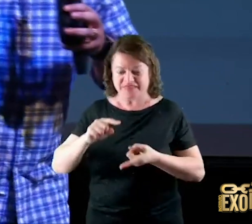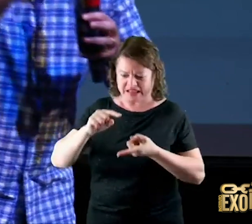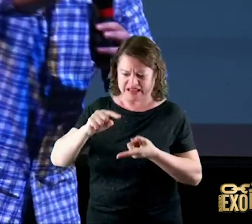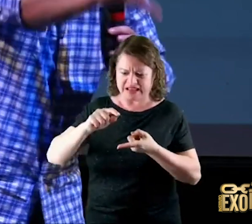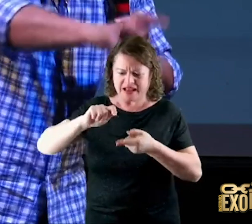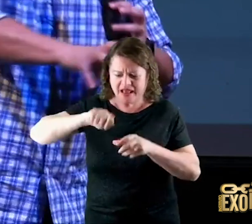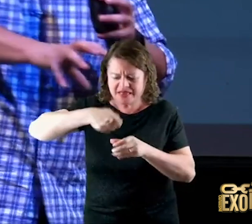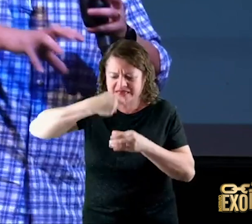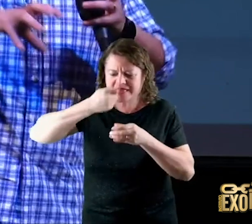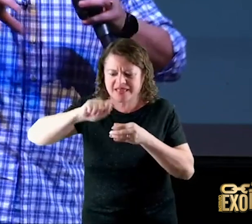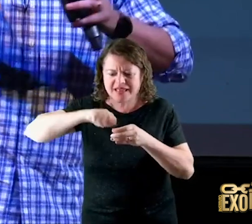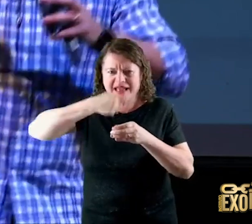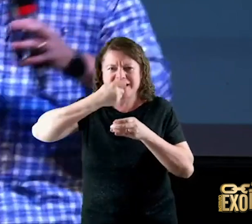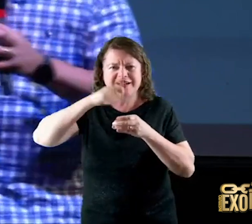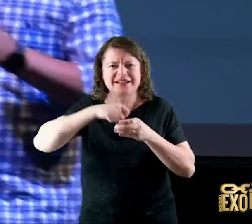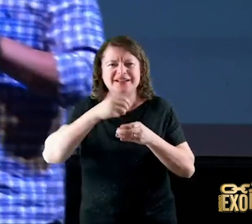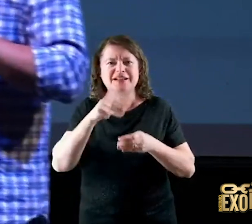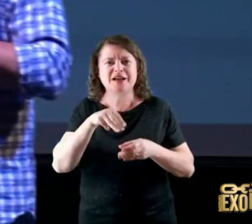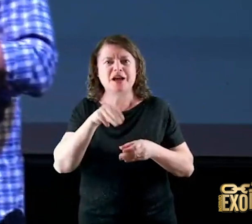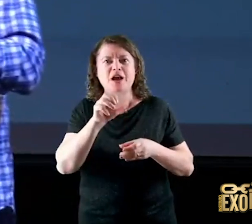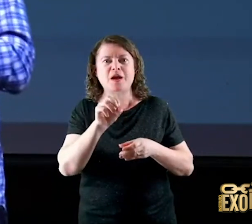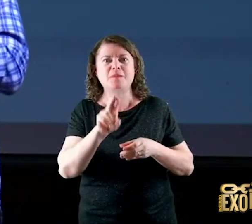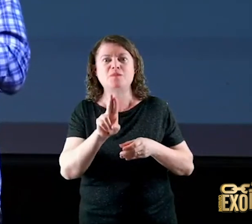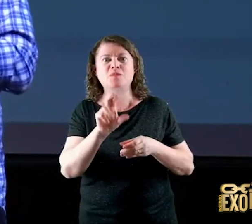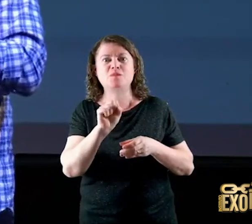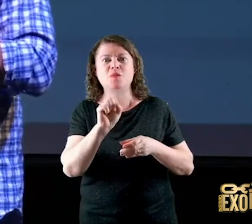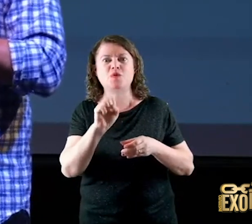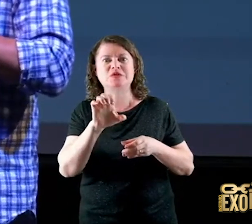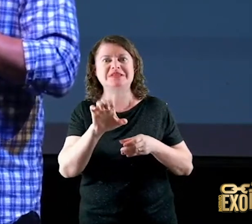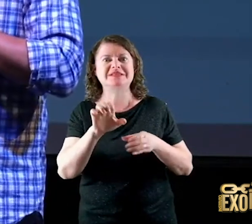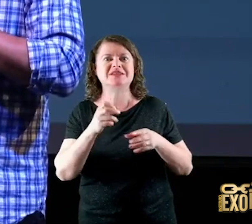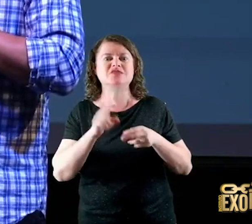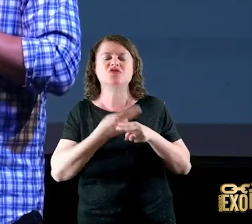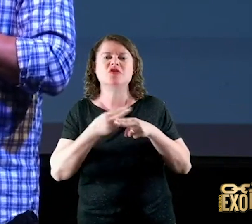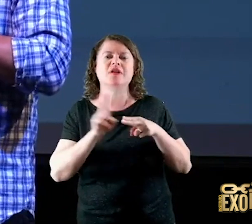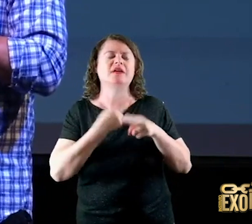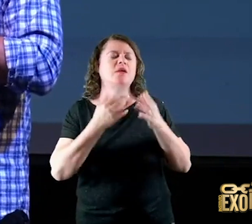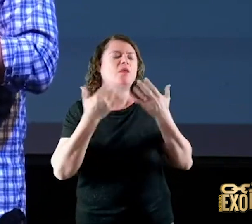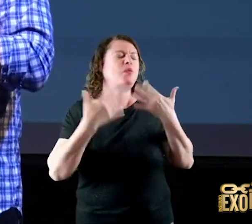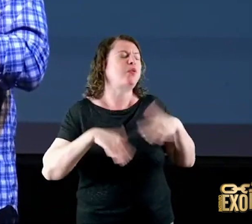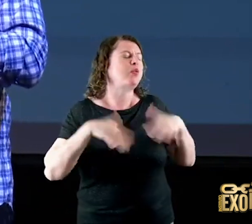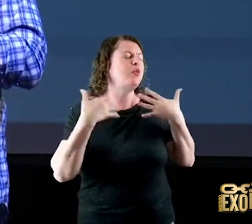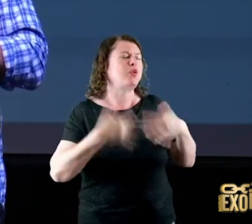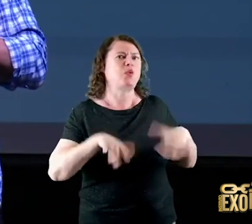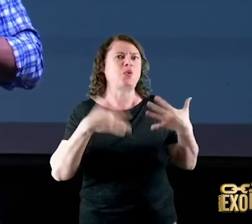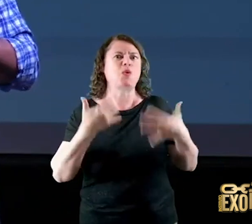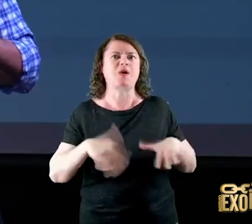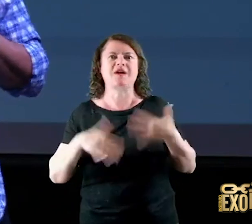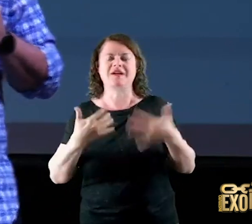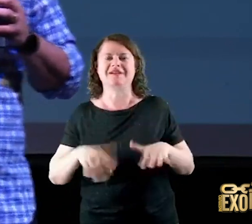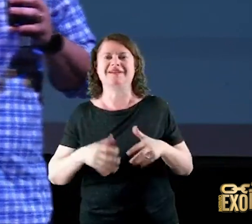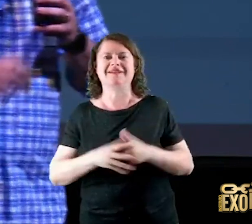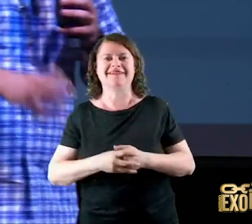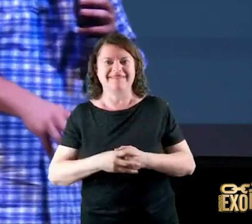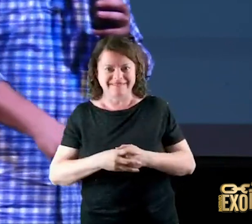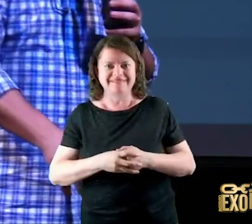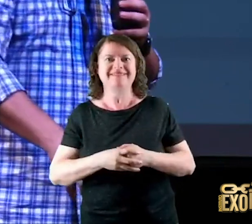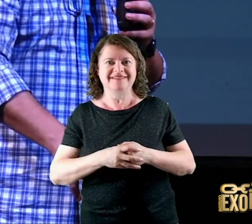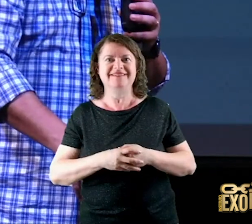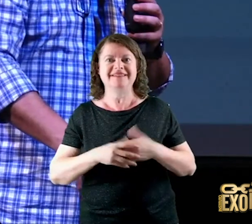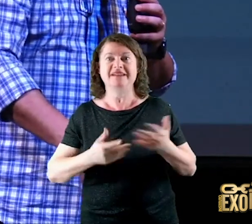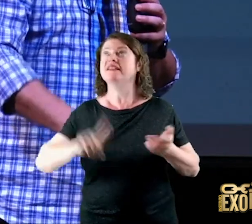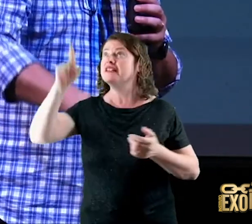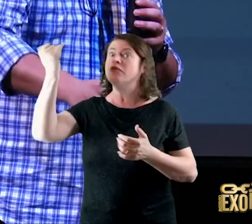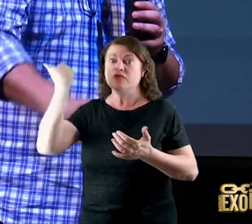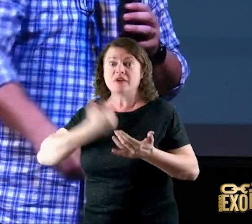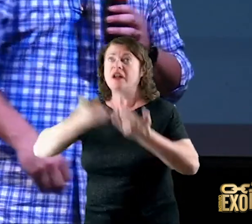chocolate é aquilo ali obedecer é melhor do que qualquer tempero que você vai experimentar na sua vida é isso que ele